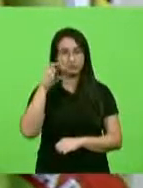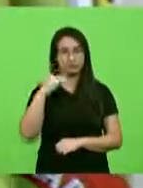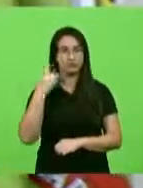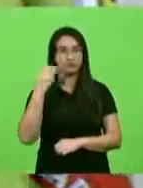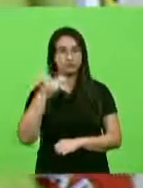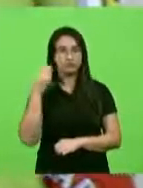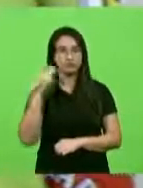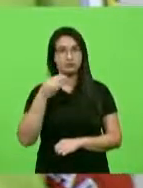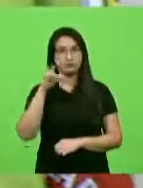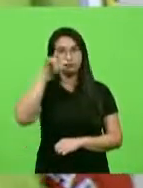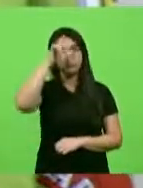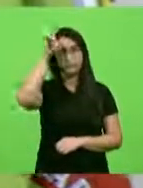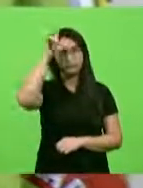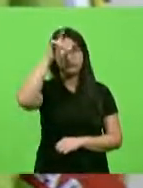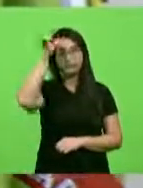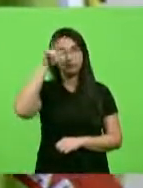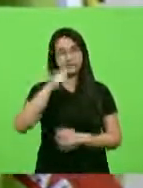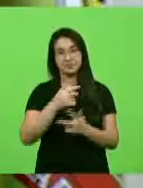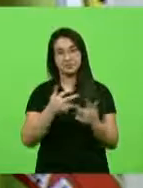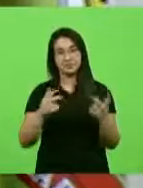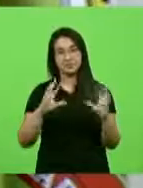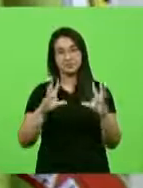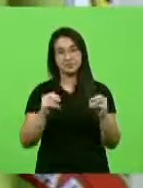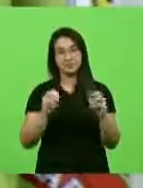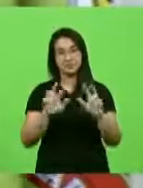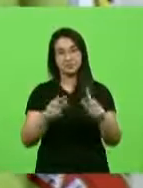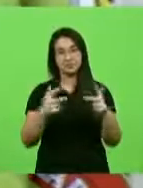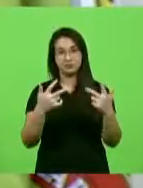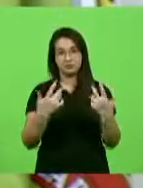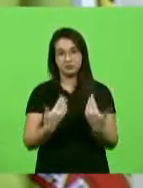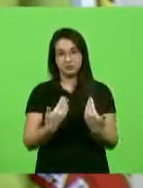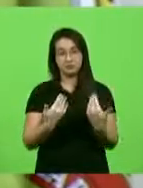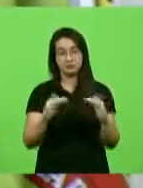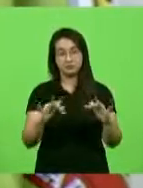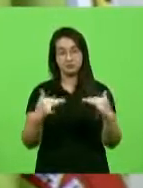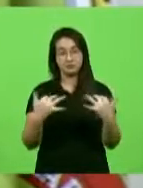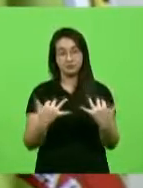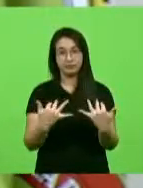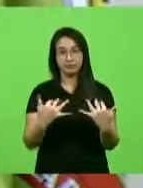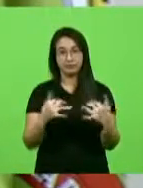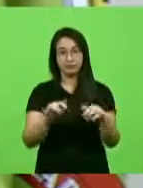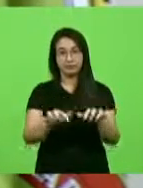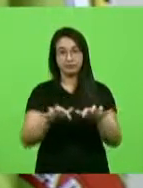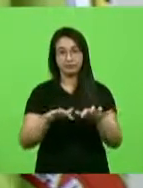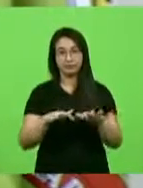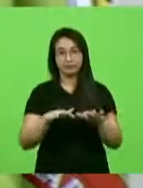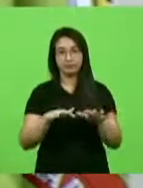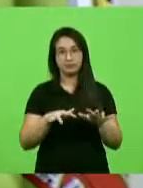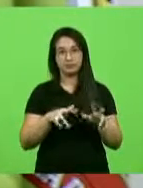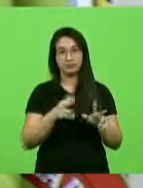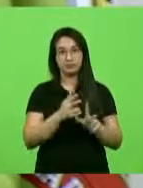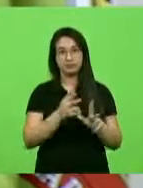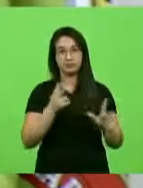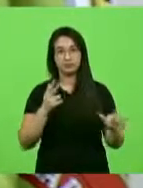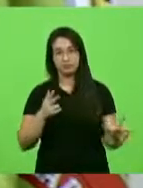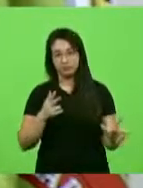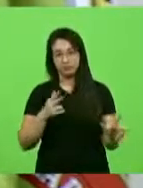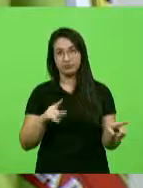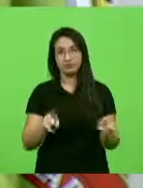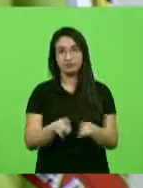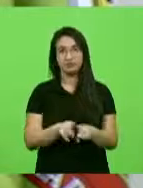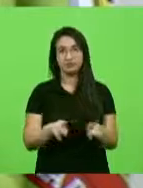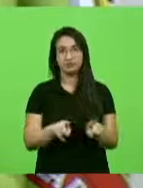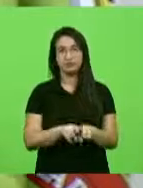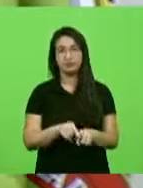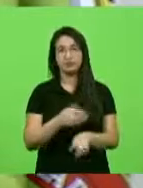Sargento Lima, e a todos que nos acompanham de forma virtual, também os que